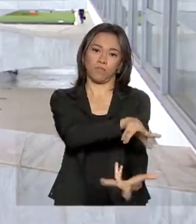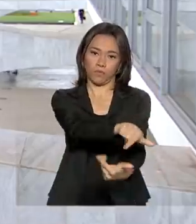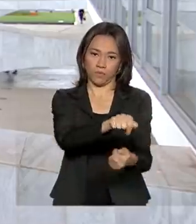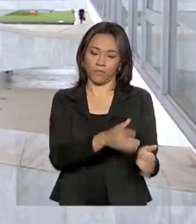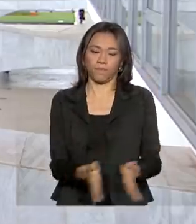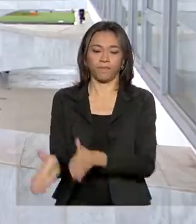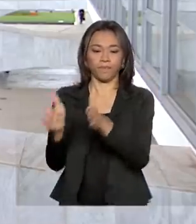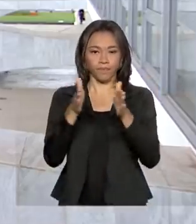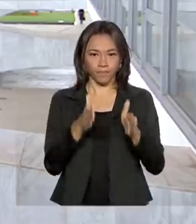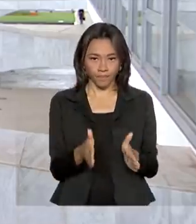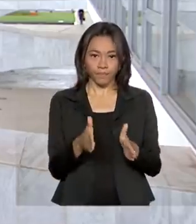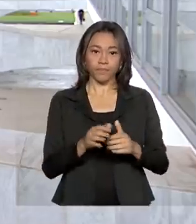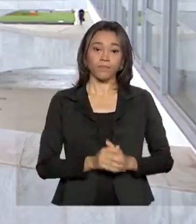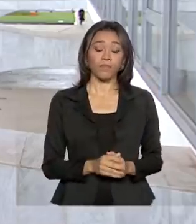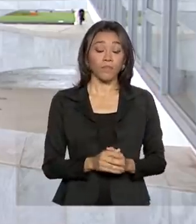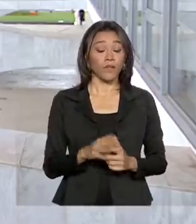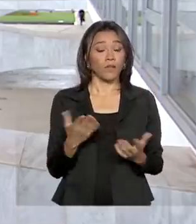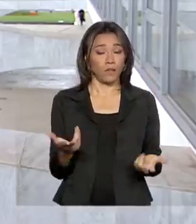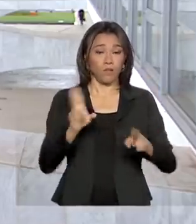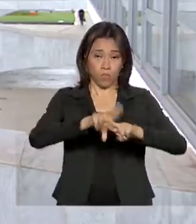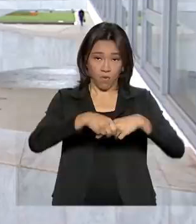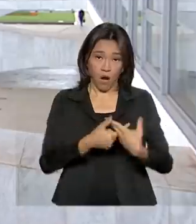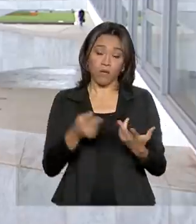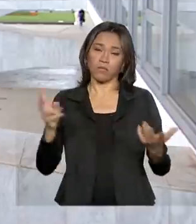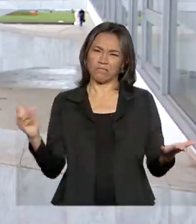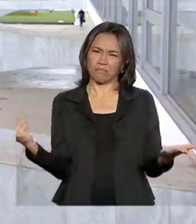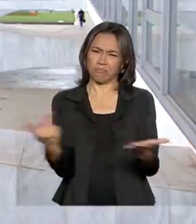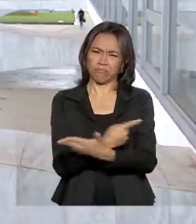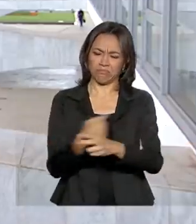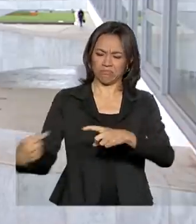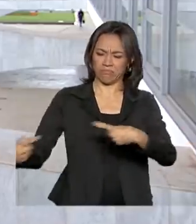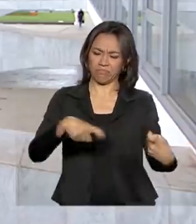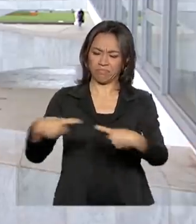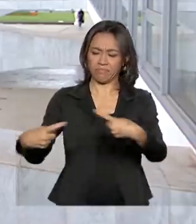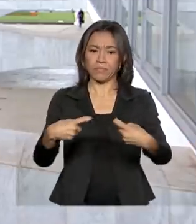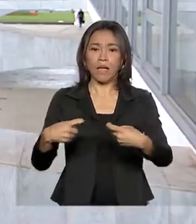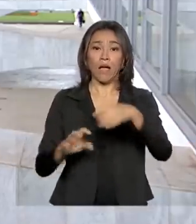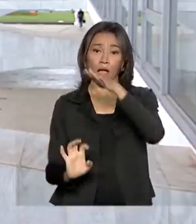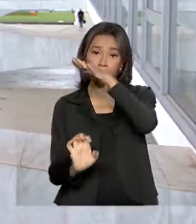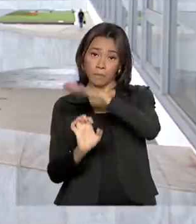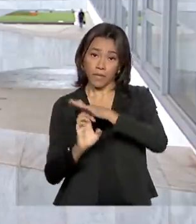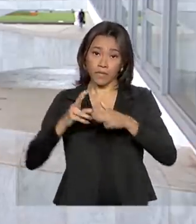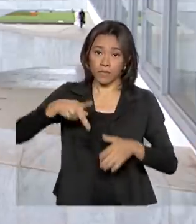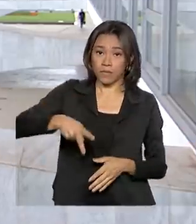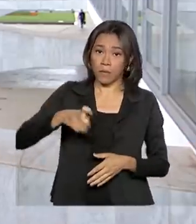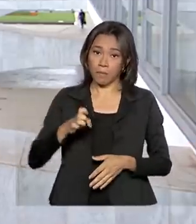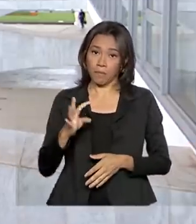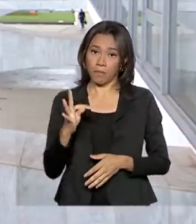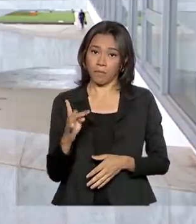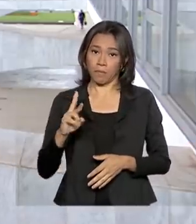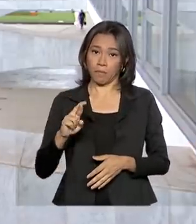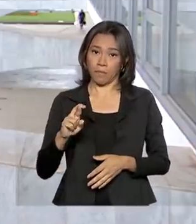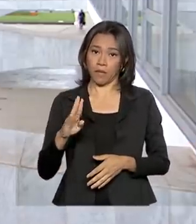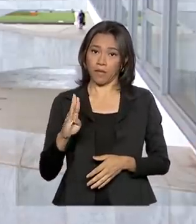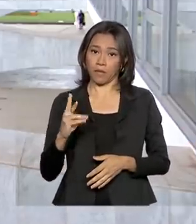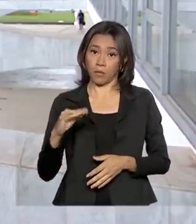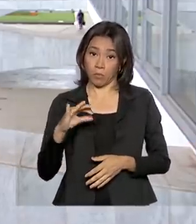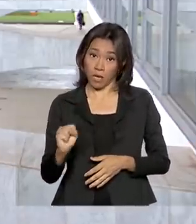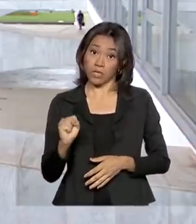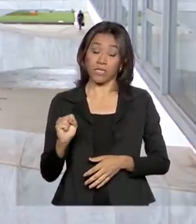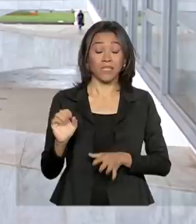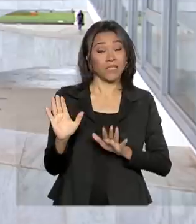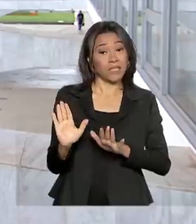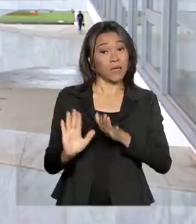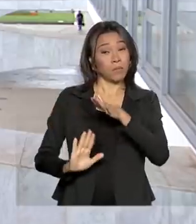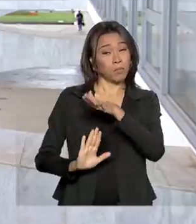E por causa desse conflito, a Petrobras anunciou em nota que decidiu suspender temporariamente